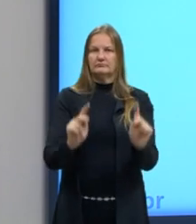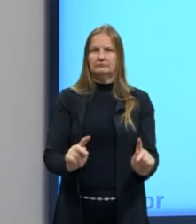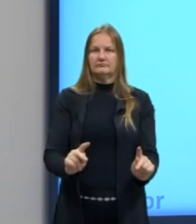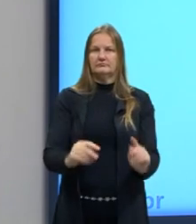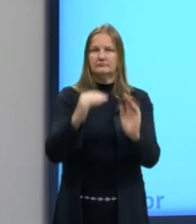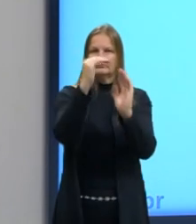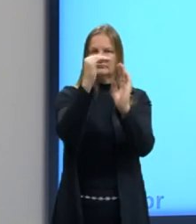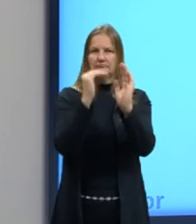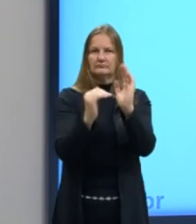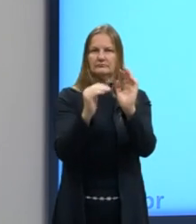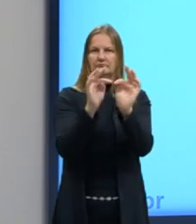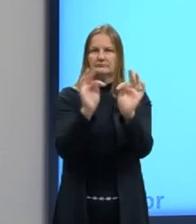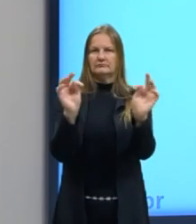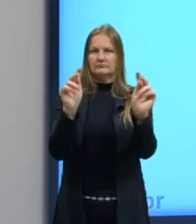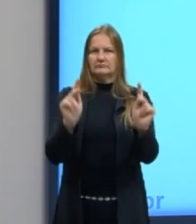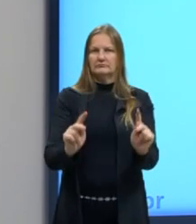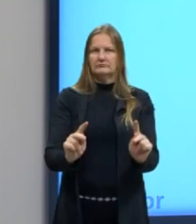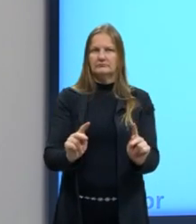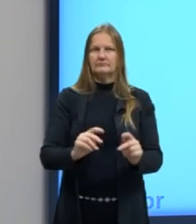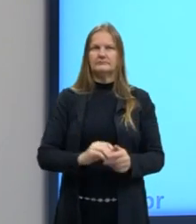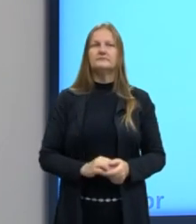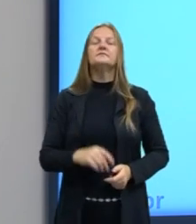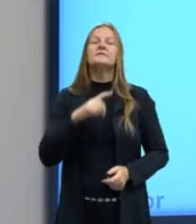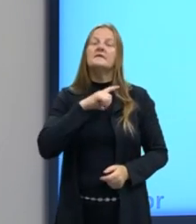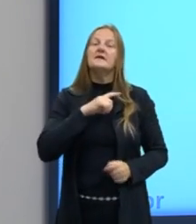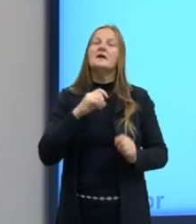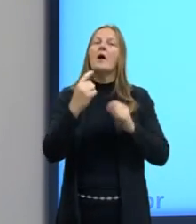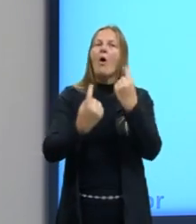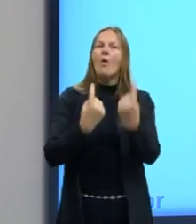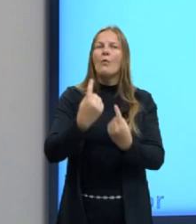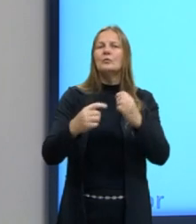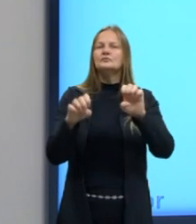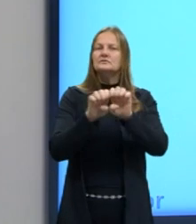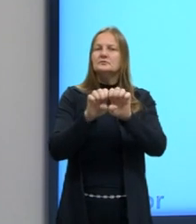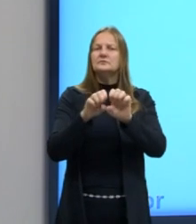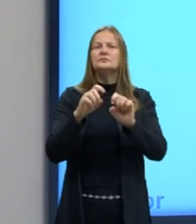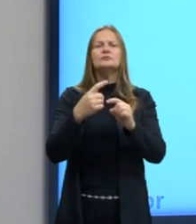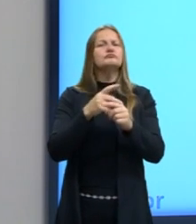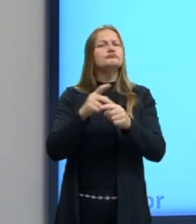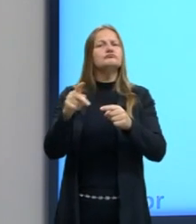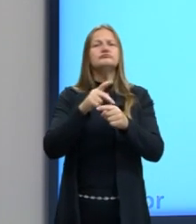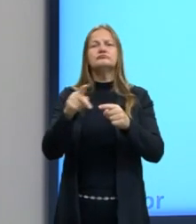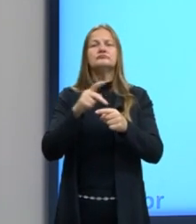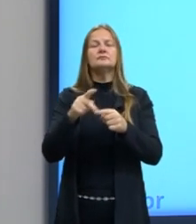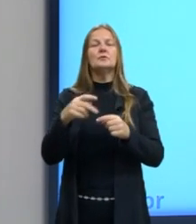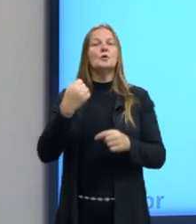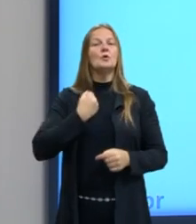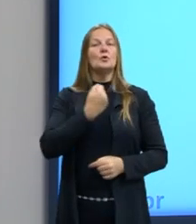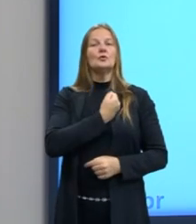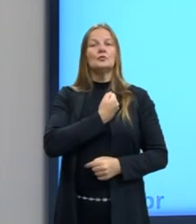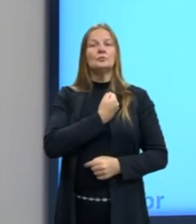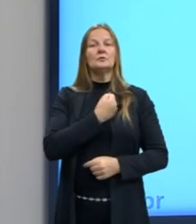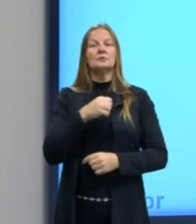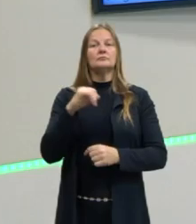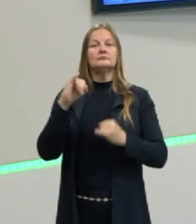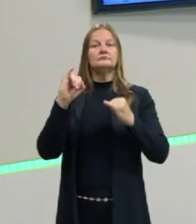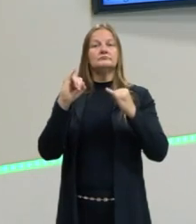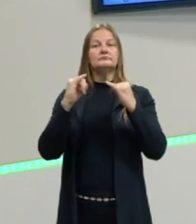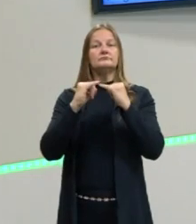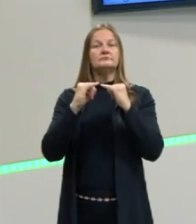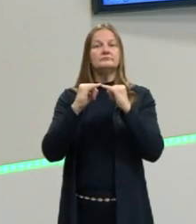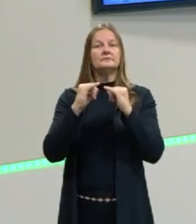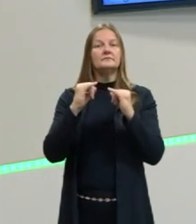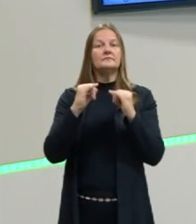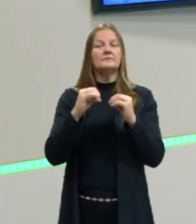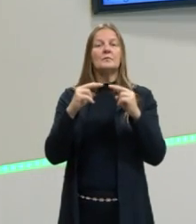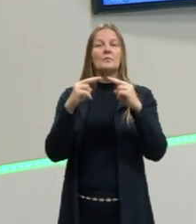periódica. E também existem alguns elementos que são estáveis com um número ímpar. Por a gente está falando